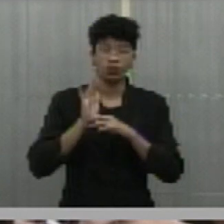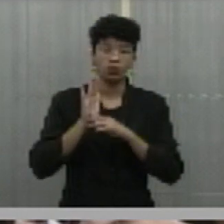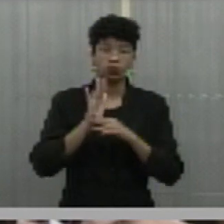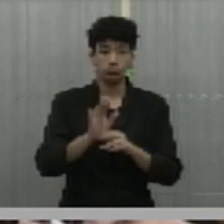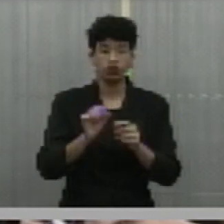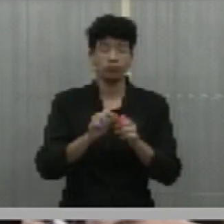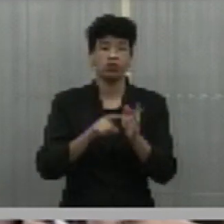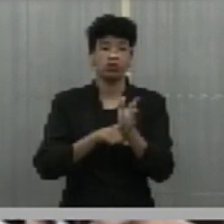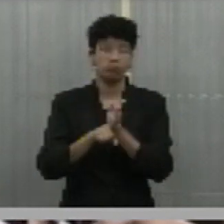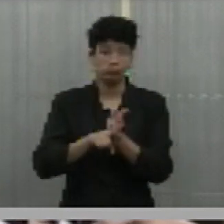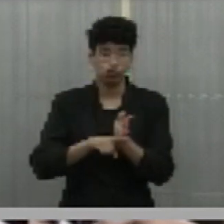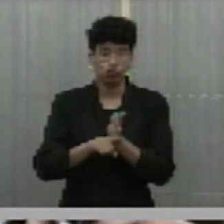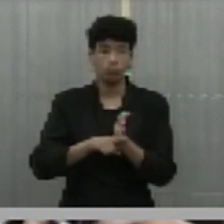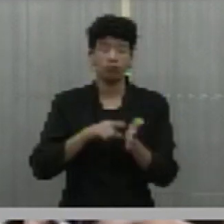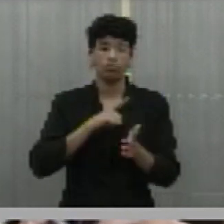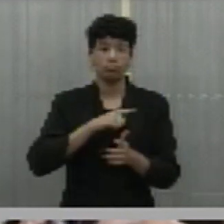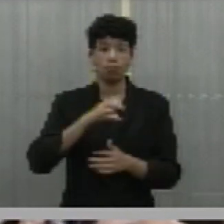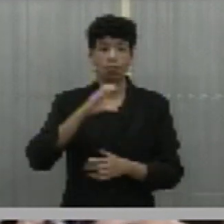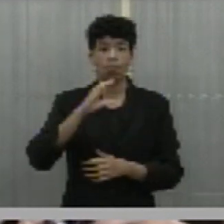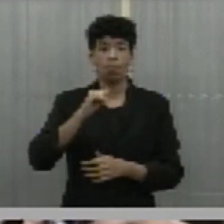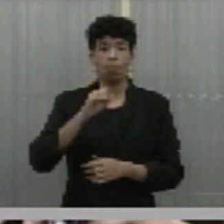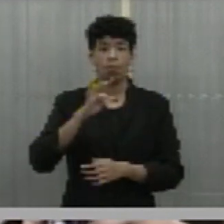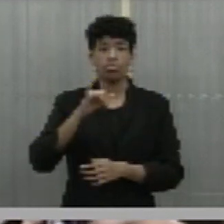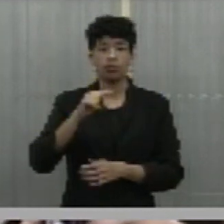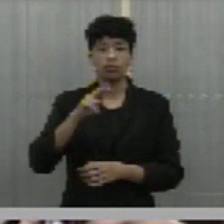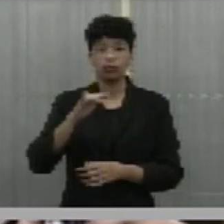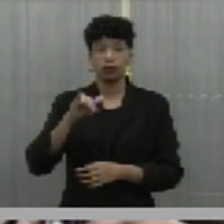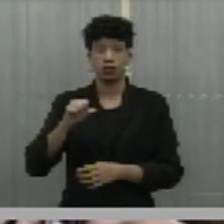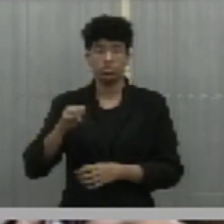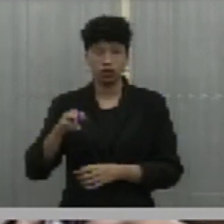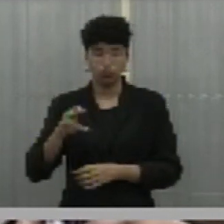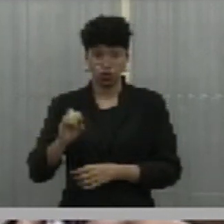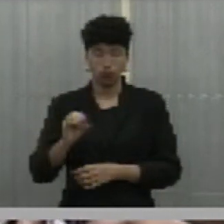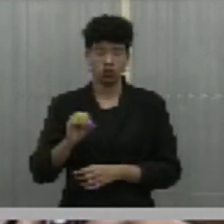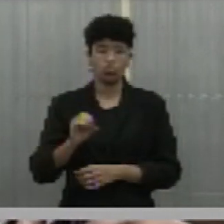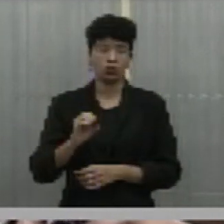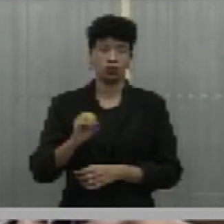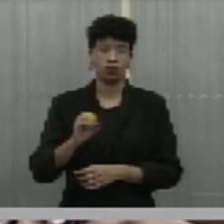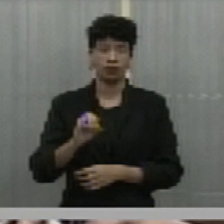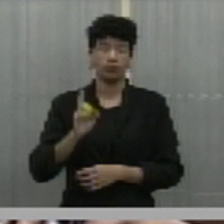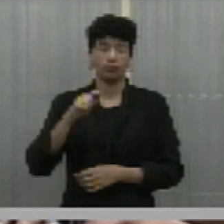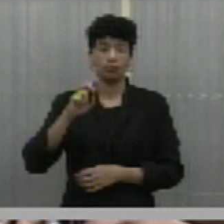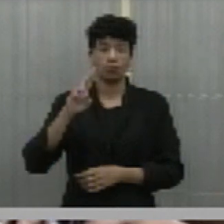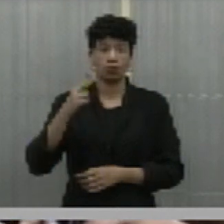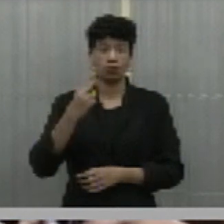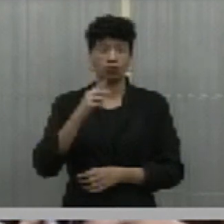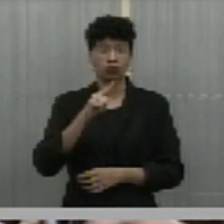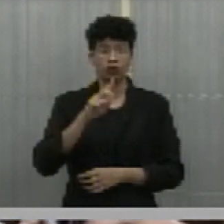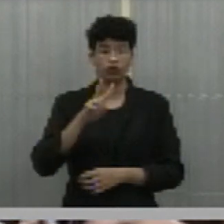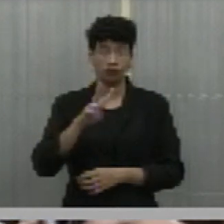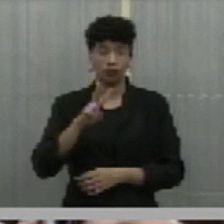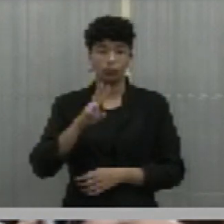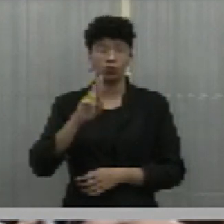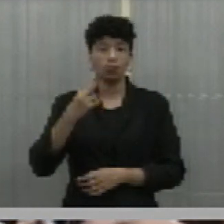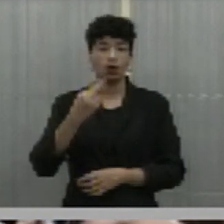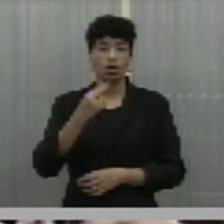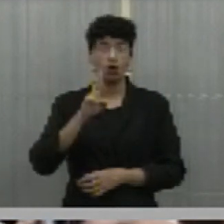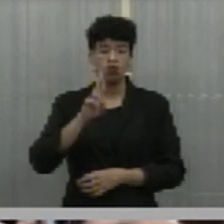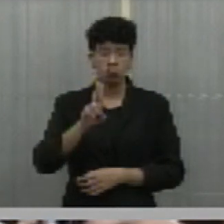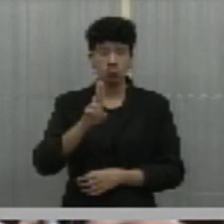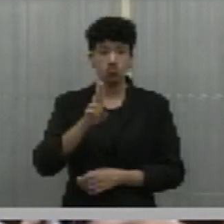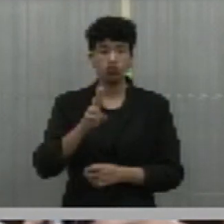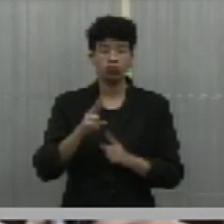que têm cateterismo regularmente na sua rotina, que é o HGV e o HU, que não são suficientes para atender